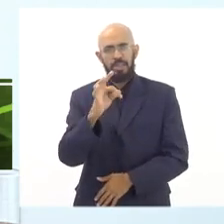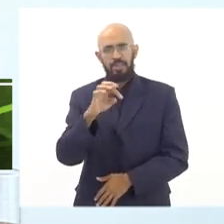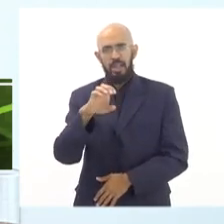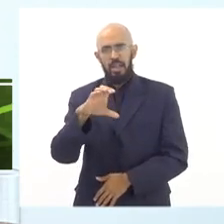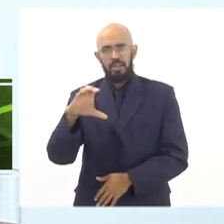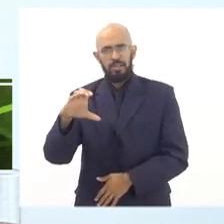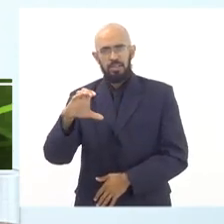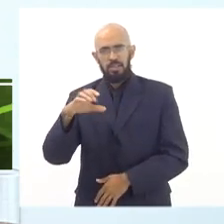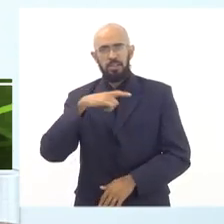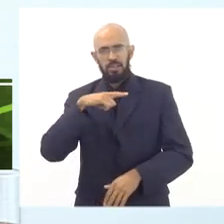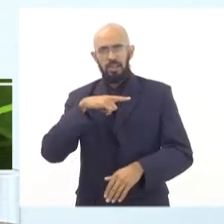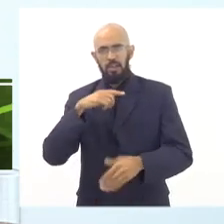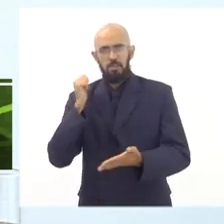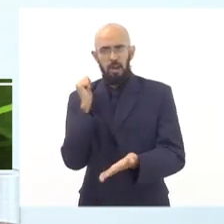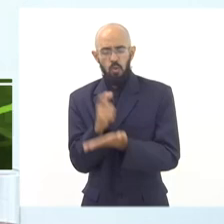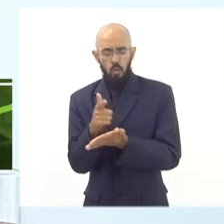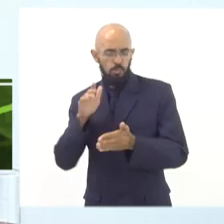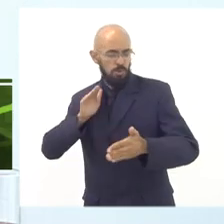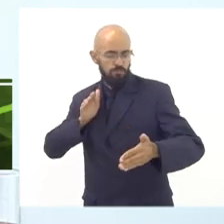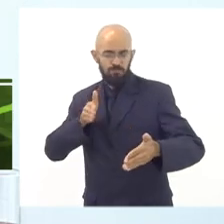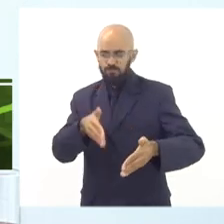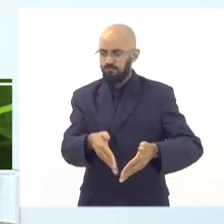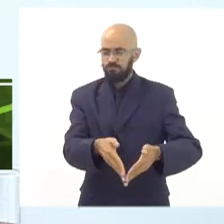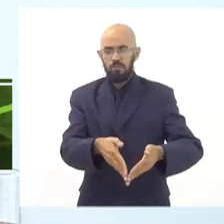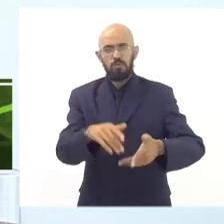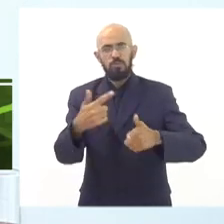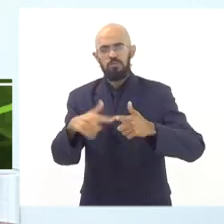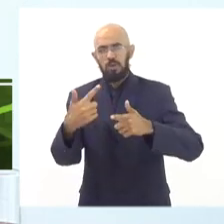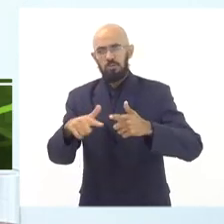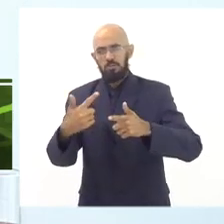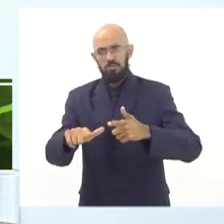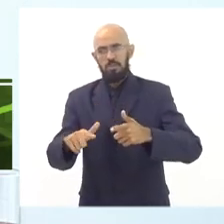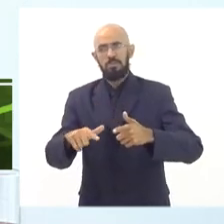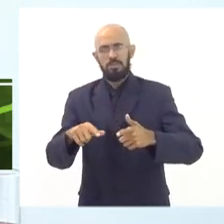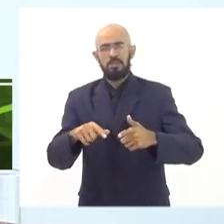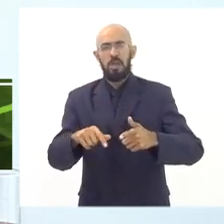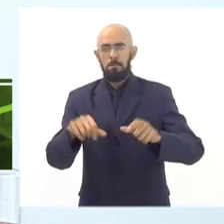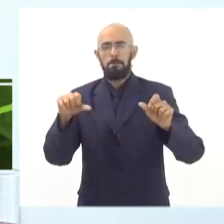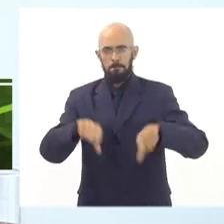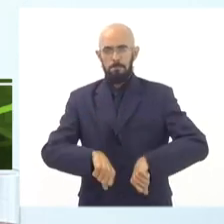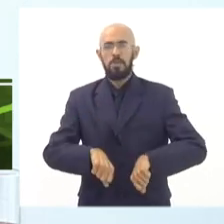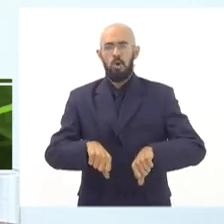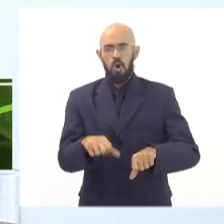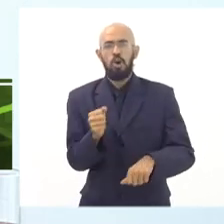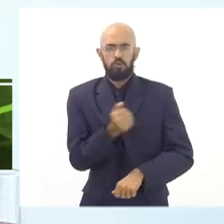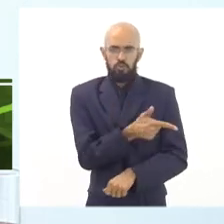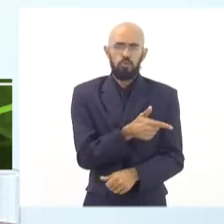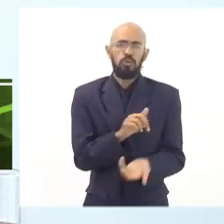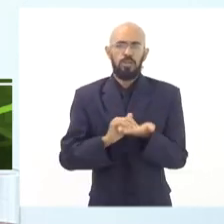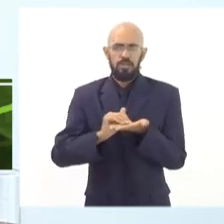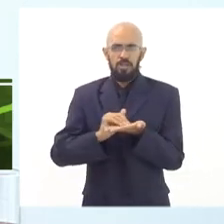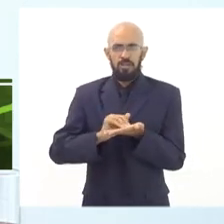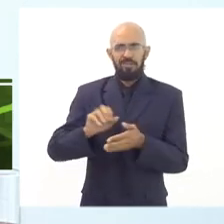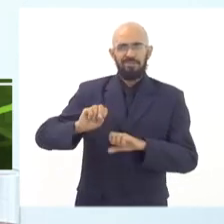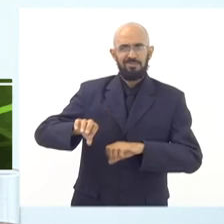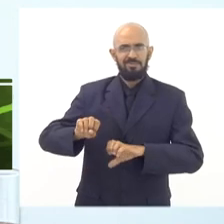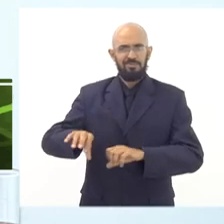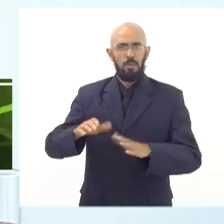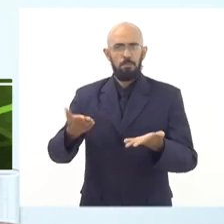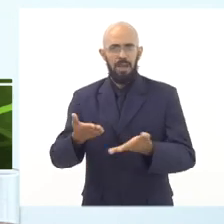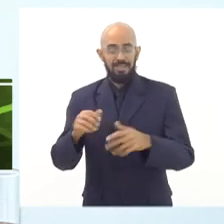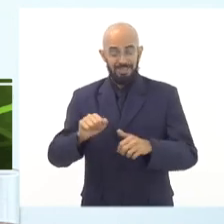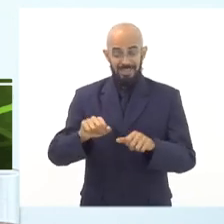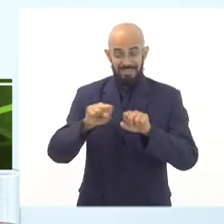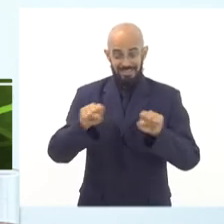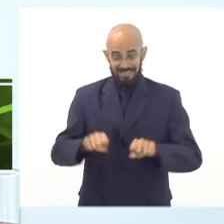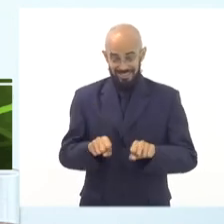centralizadas, os problemas na oferta da alimentação têm sido muito mais recorrentes do que na Seduc. Mas a gente na Seduc, nesse sistema de